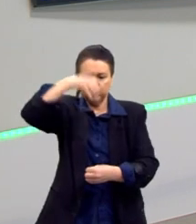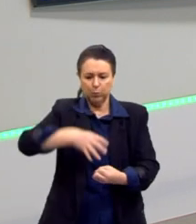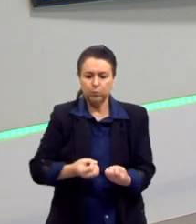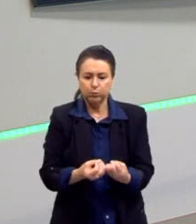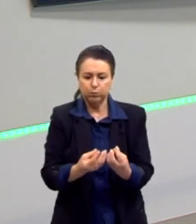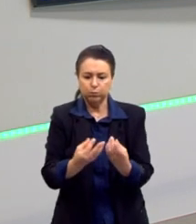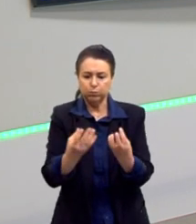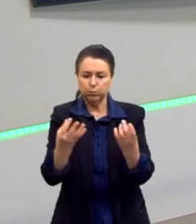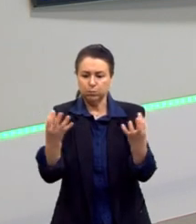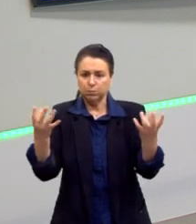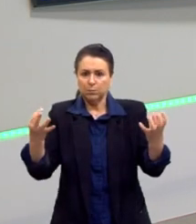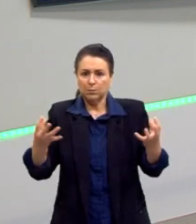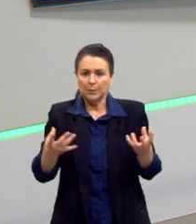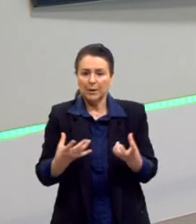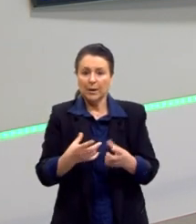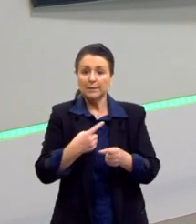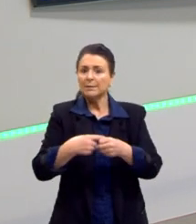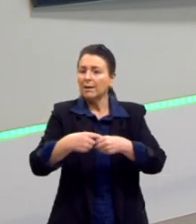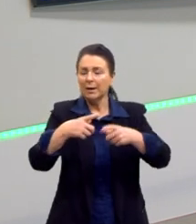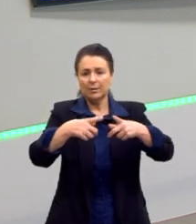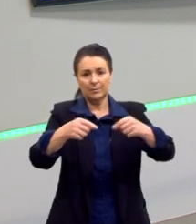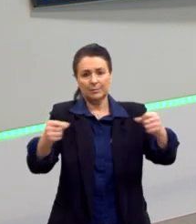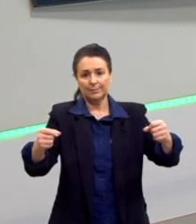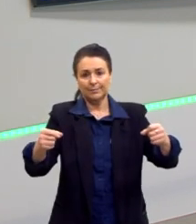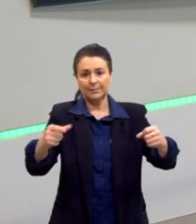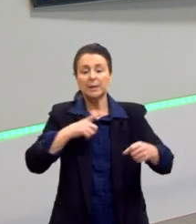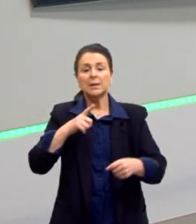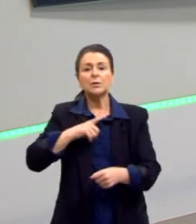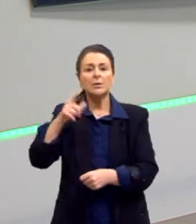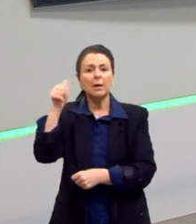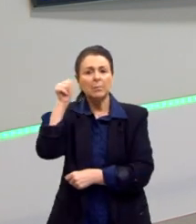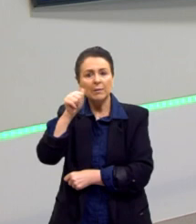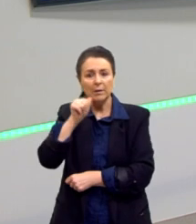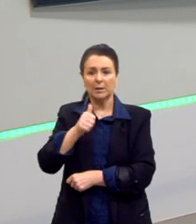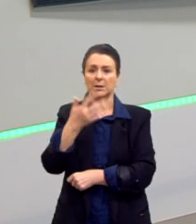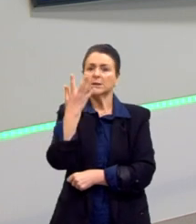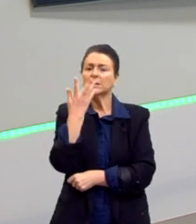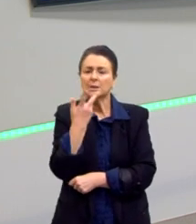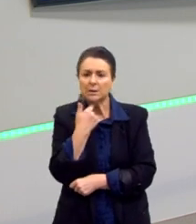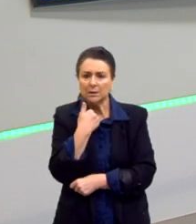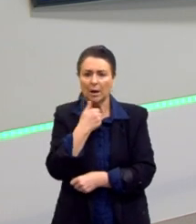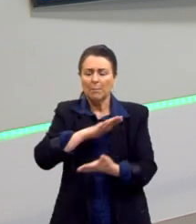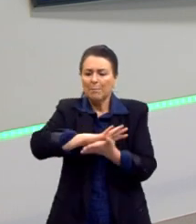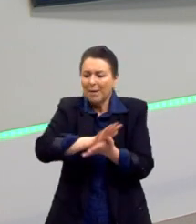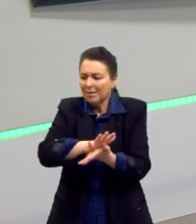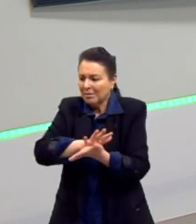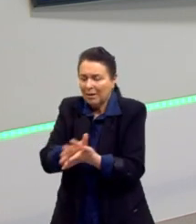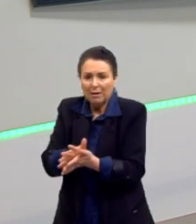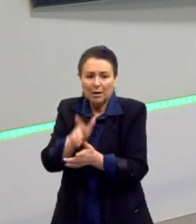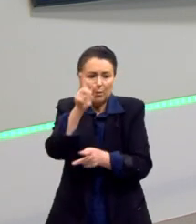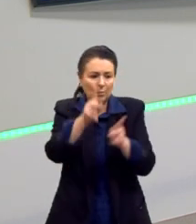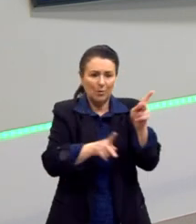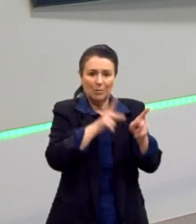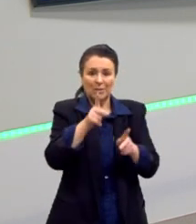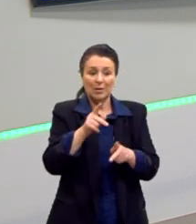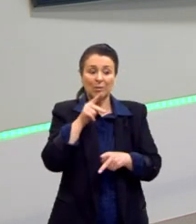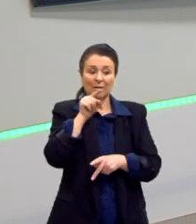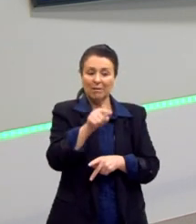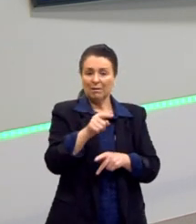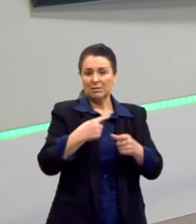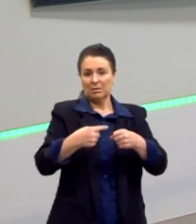japonesas, que tinham civis, que tinham mulheres, que tinham crianças. Mataram quase toda a população, e quem